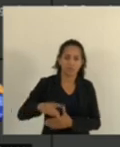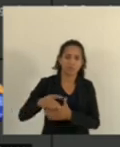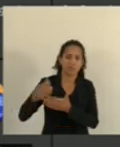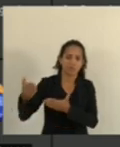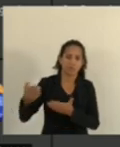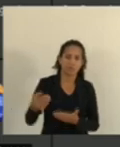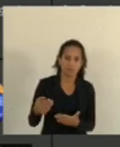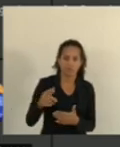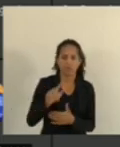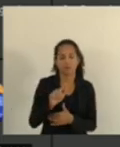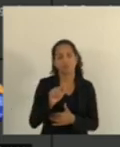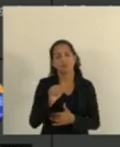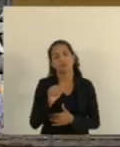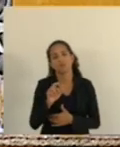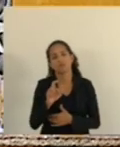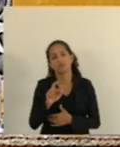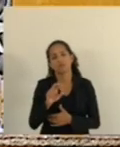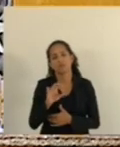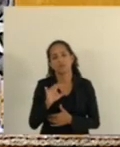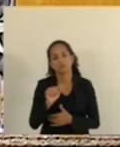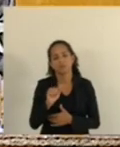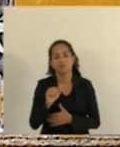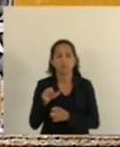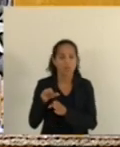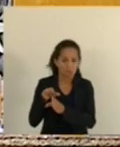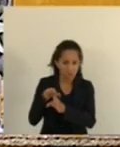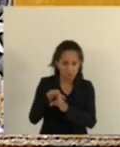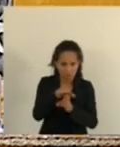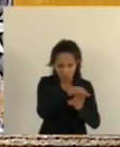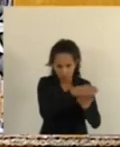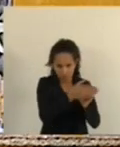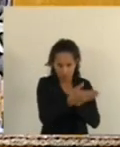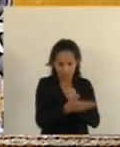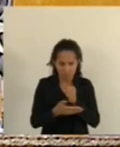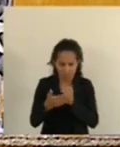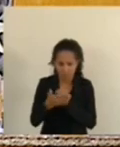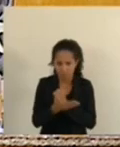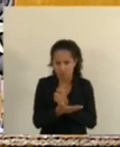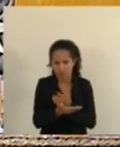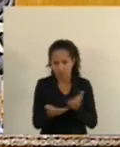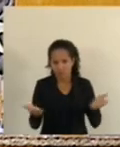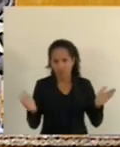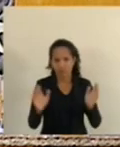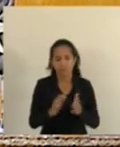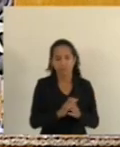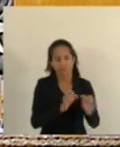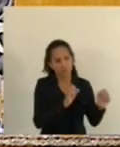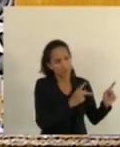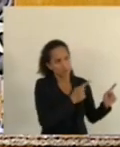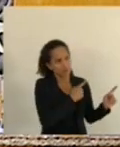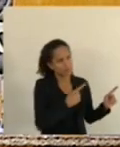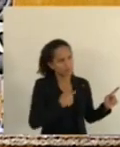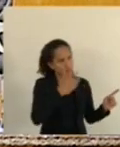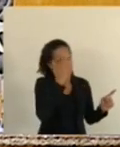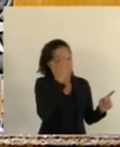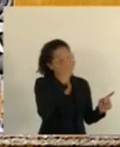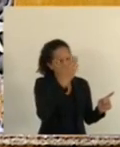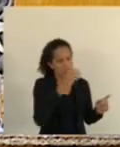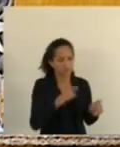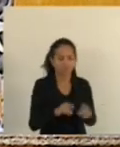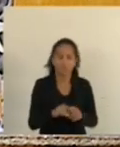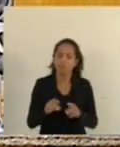Marcos Garcia Para orientar A base governista Ok, presidente Muito obrigado oposição E os